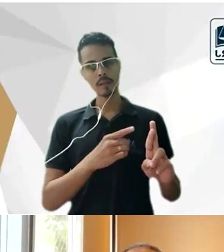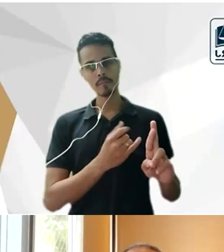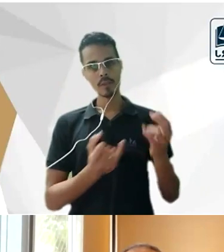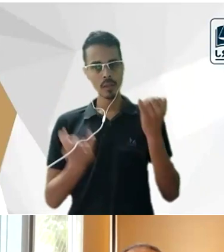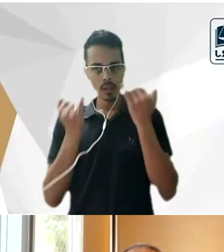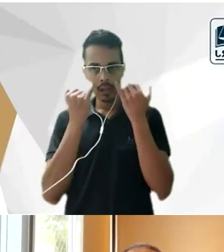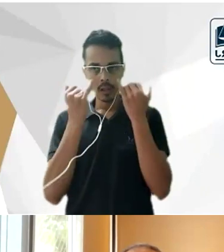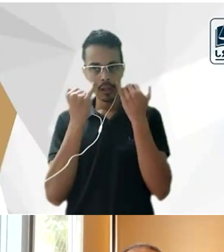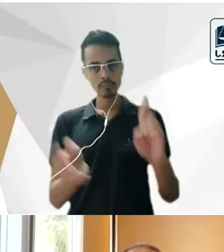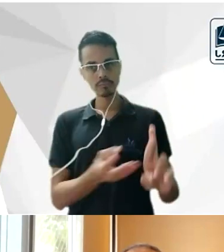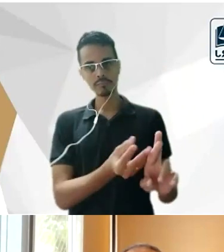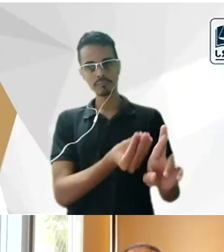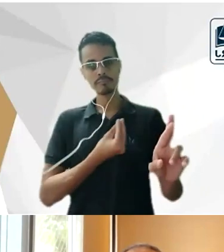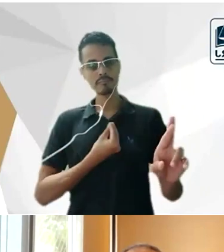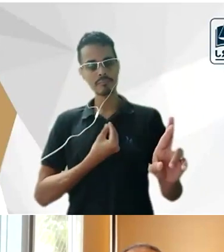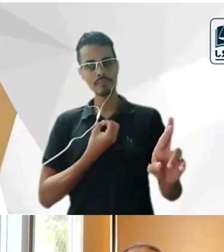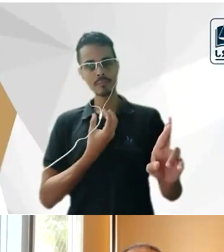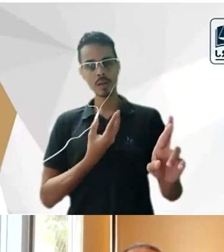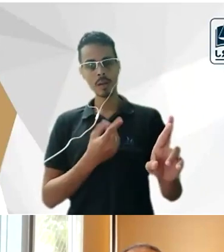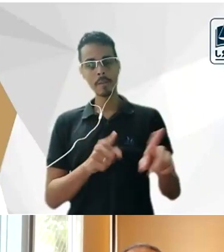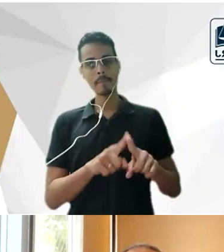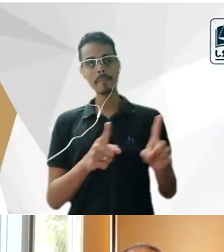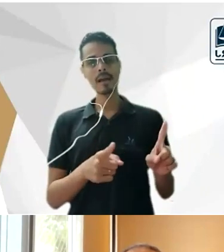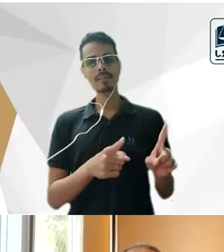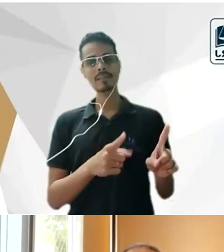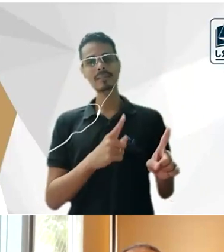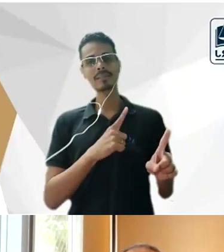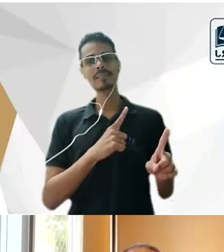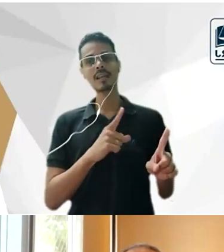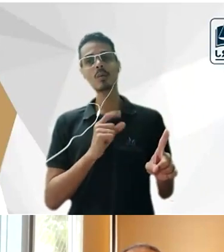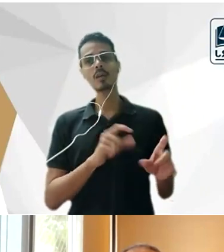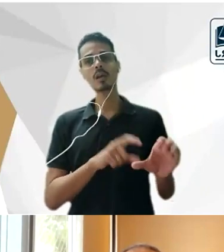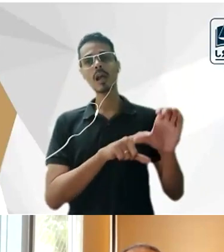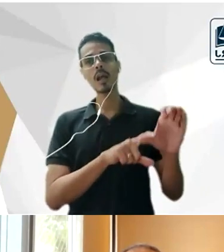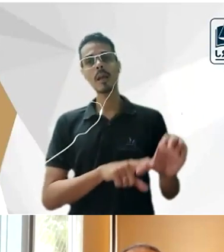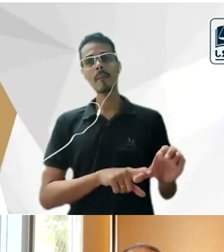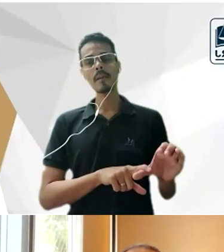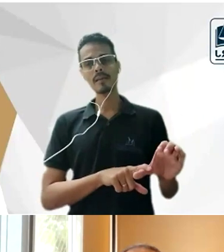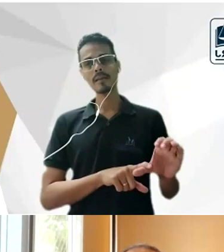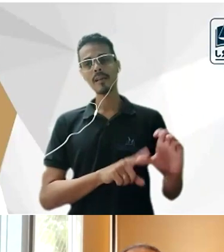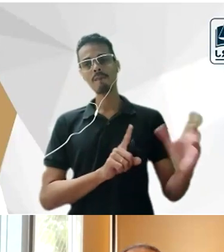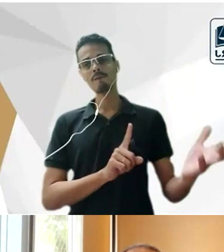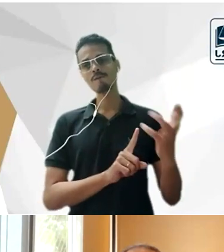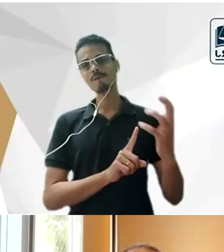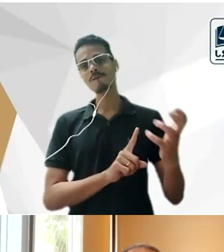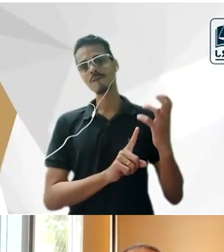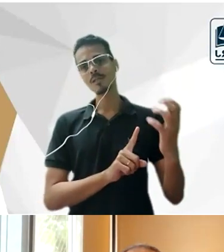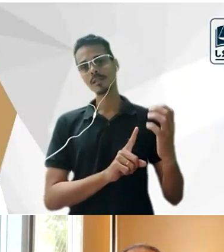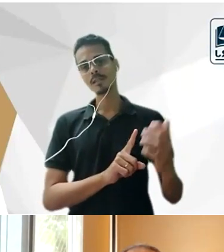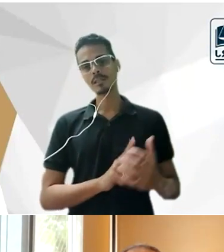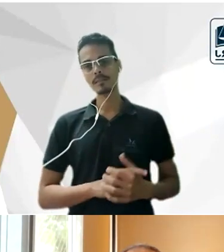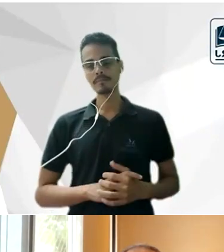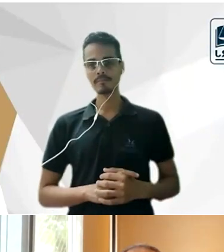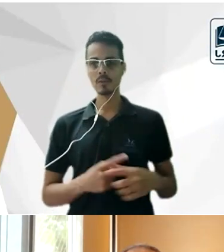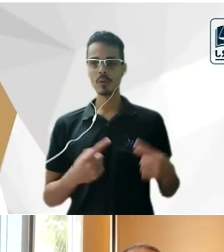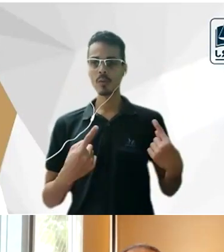e aquela informação vem carregada com uma visão né então isso é um pouco contraditória mesma coisa